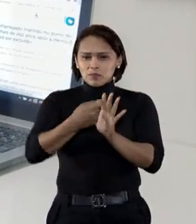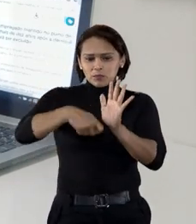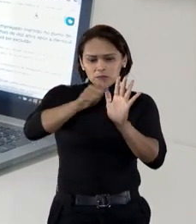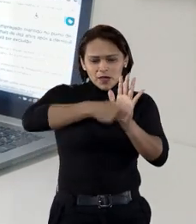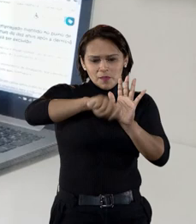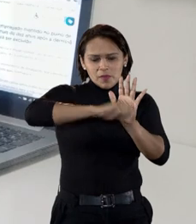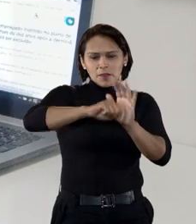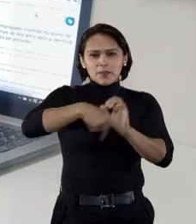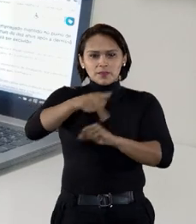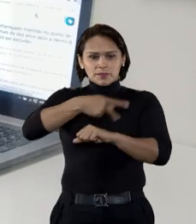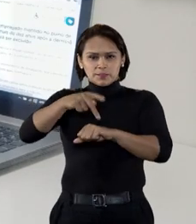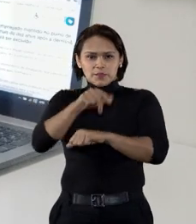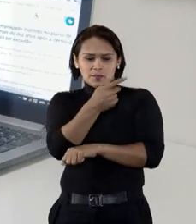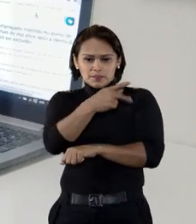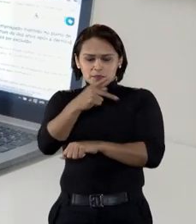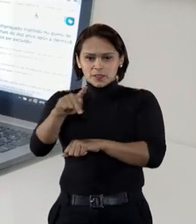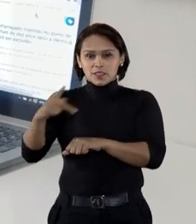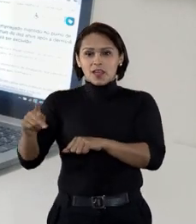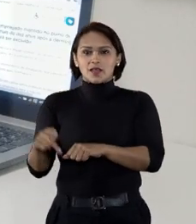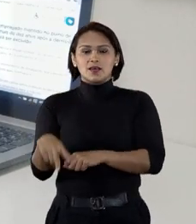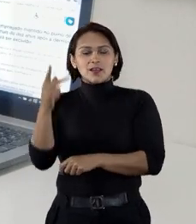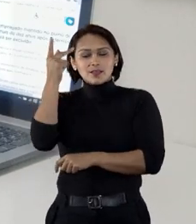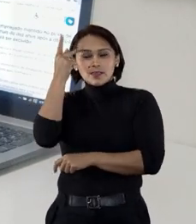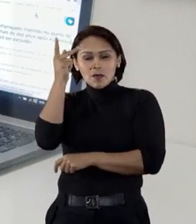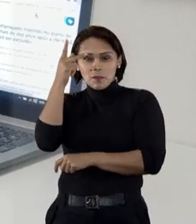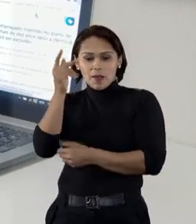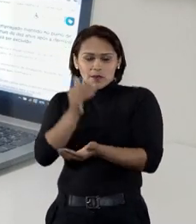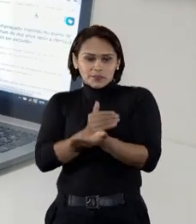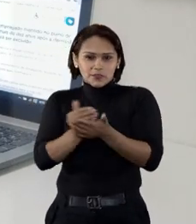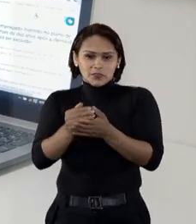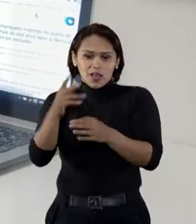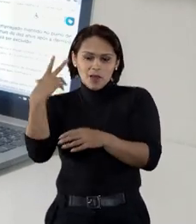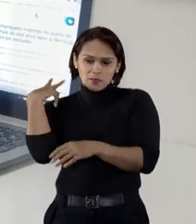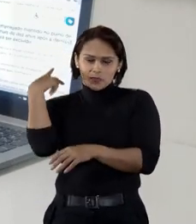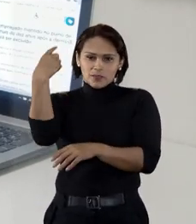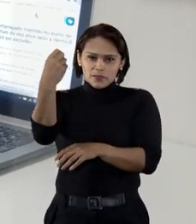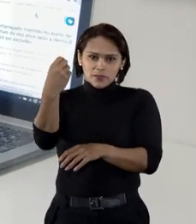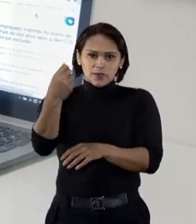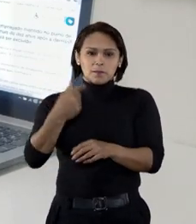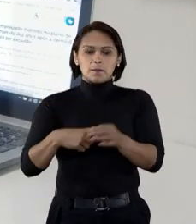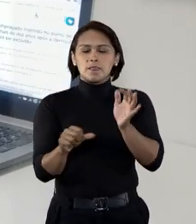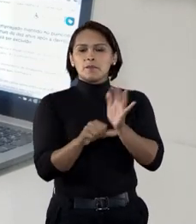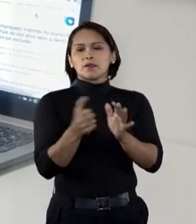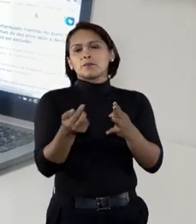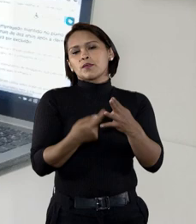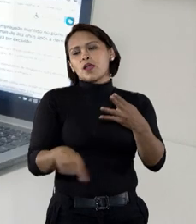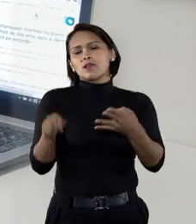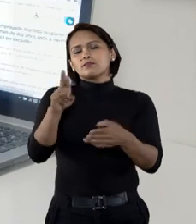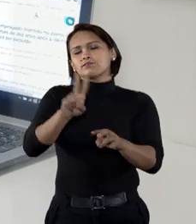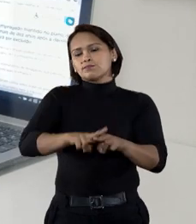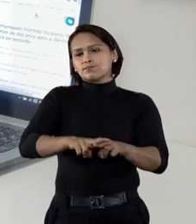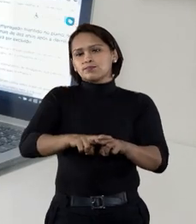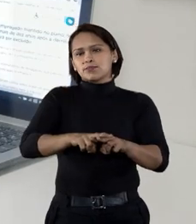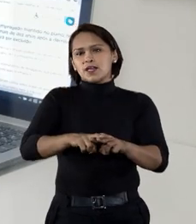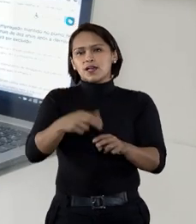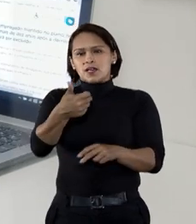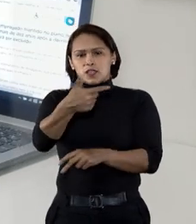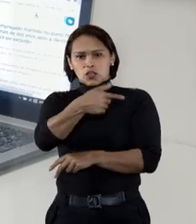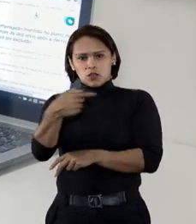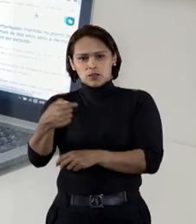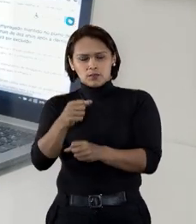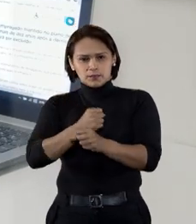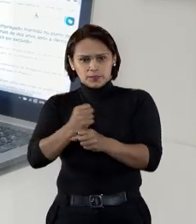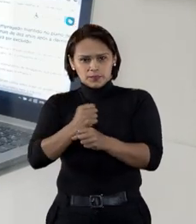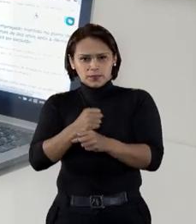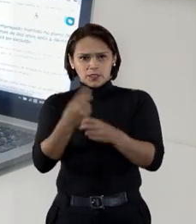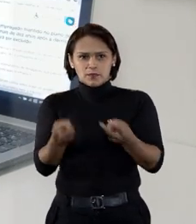no envio de drogas para o exterior a partir do Porto de Santos, em São Paulo. Em primeiro grau, ele foi condenado a 12 anos de reclusão